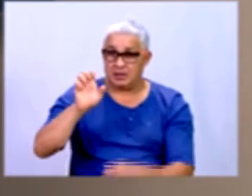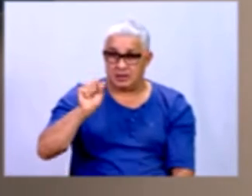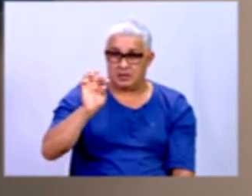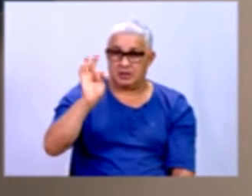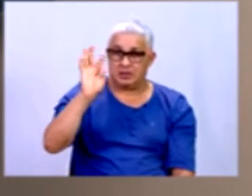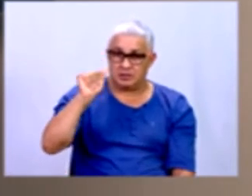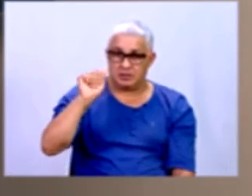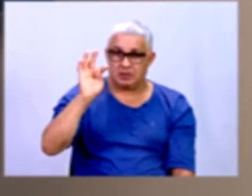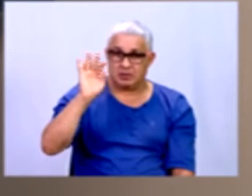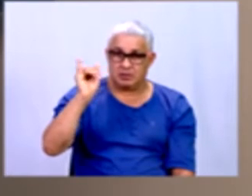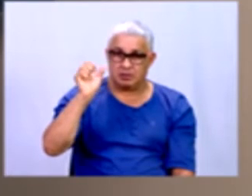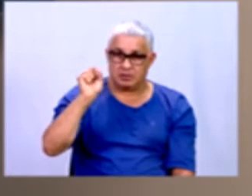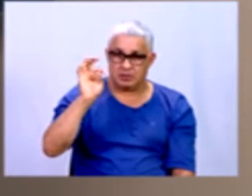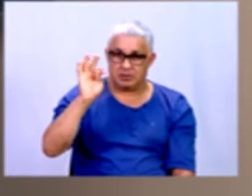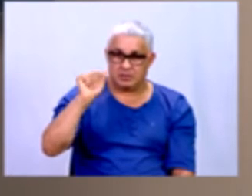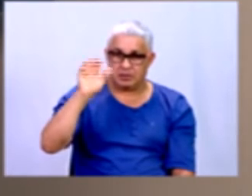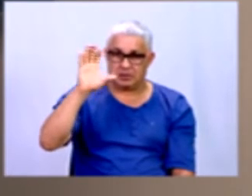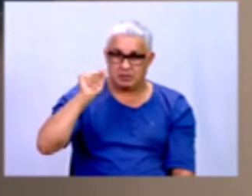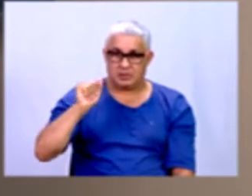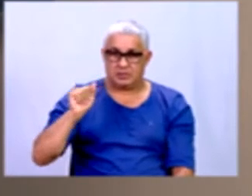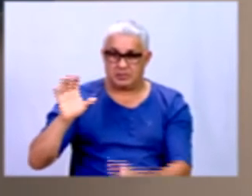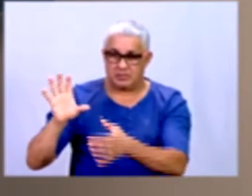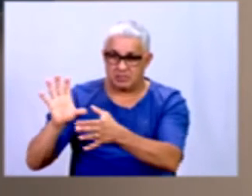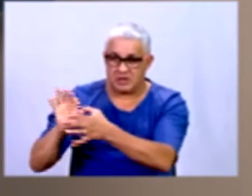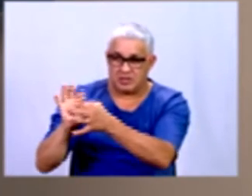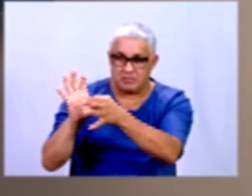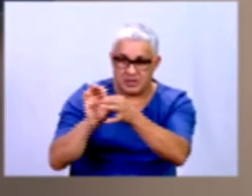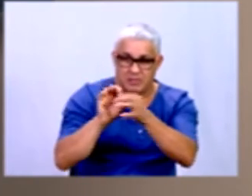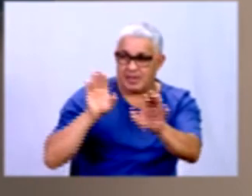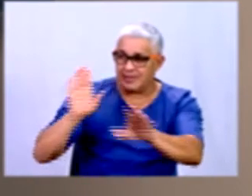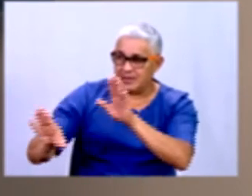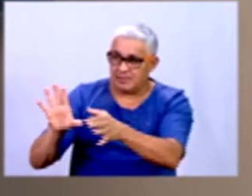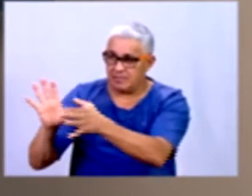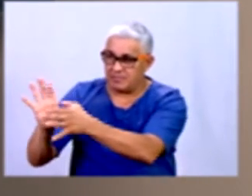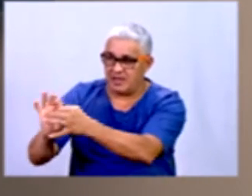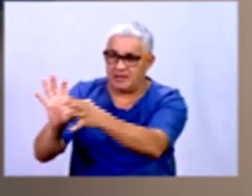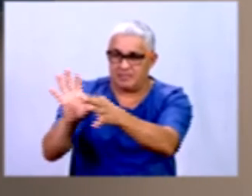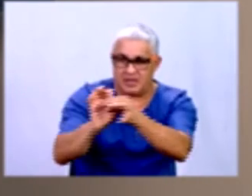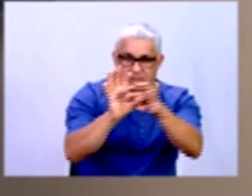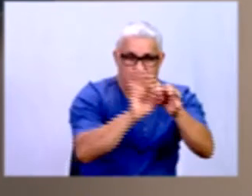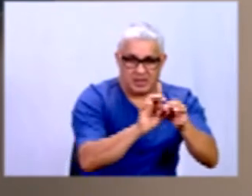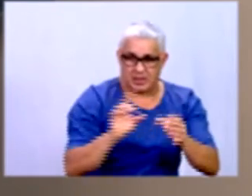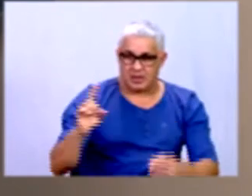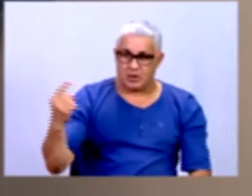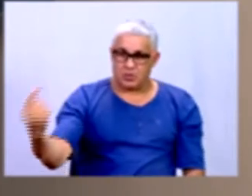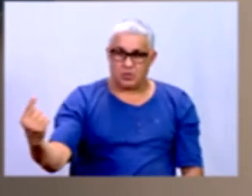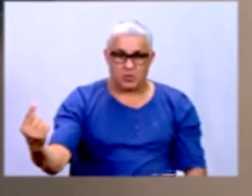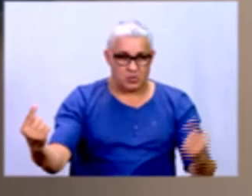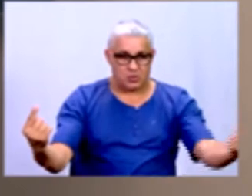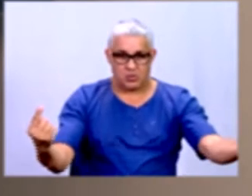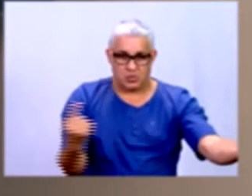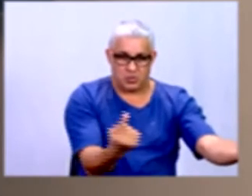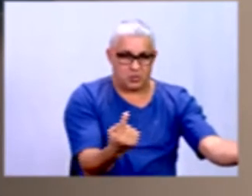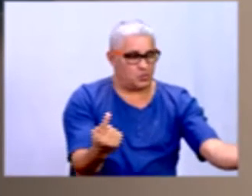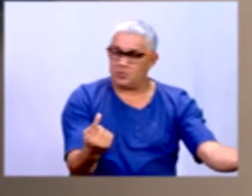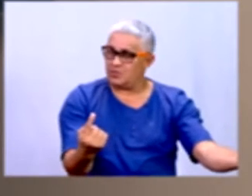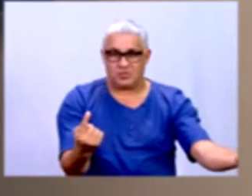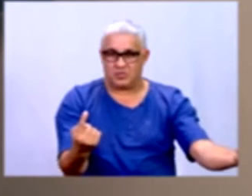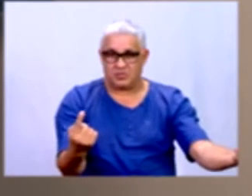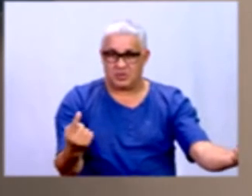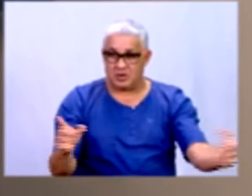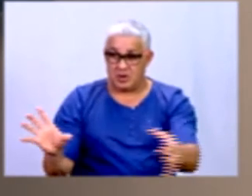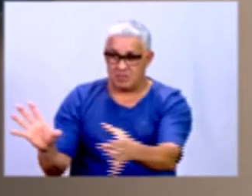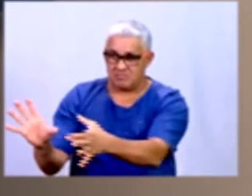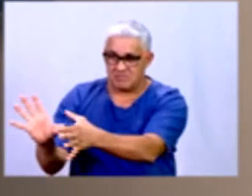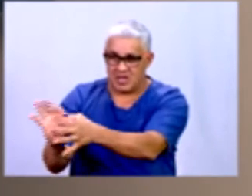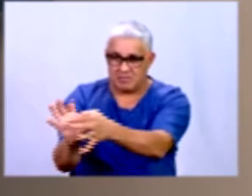de técnicas, tá? Uma depende da outra. Nada isolado vai fazer a diferença. Gente, se vocês... Ah,